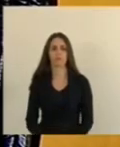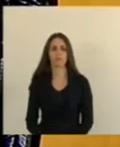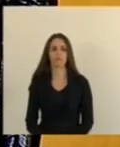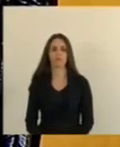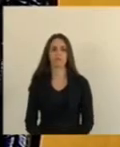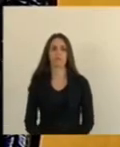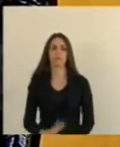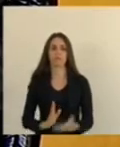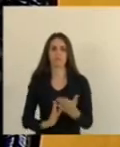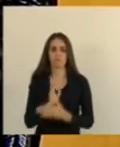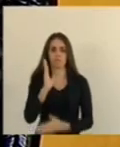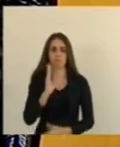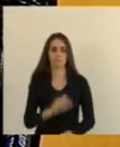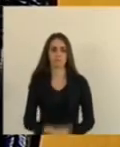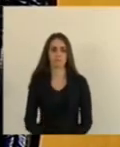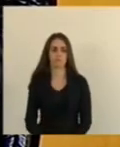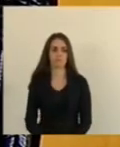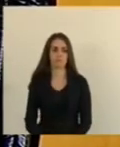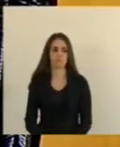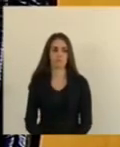Aprovação Dessa matéria